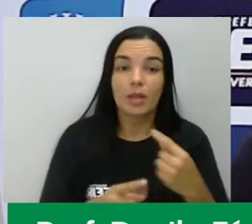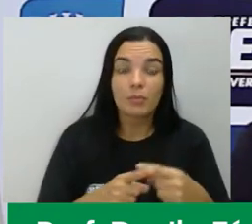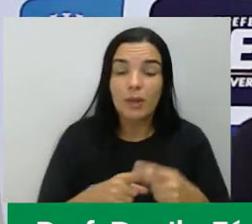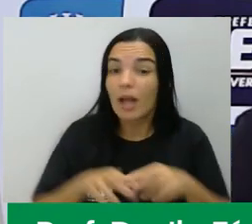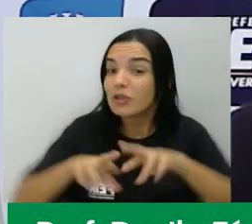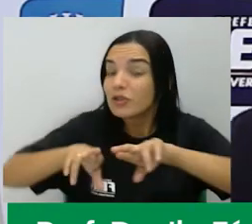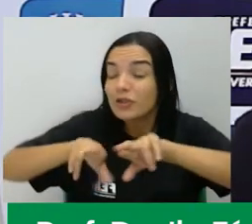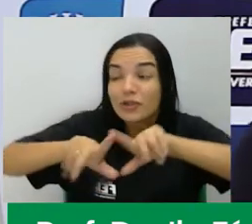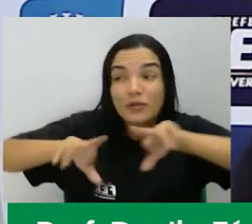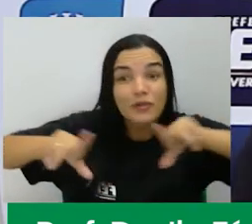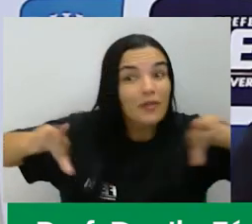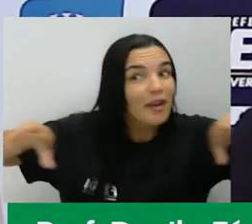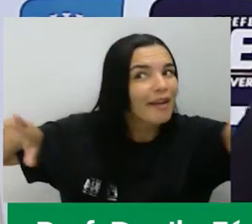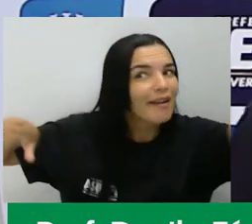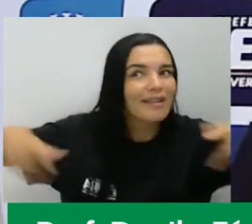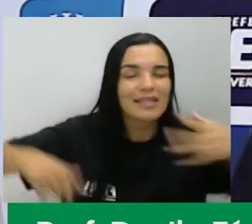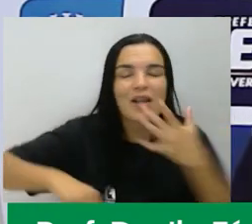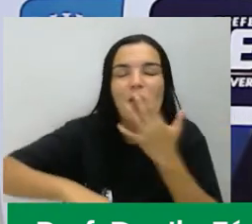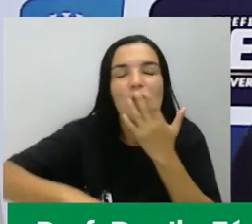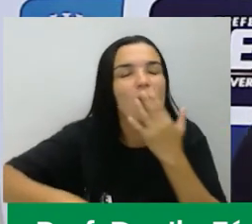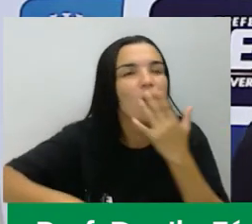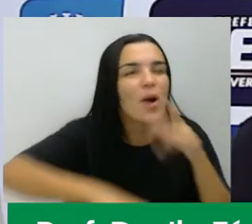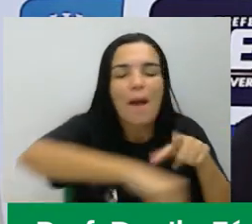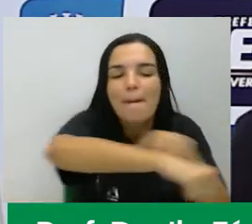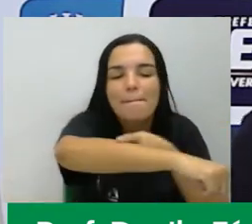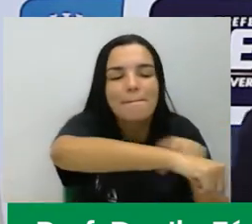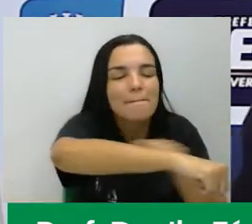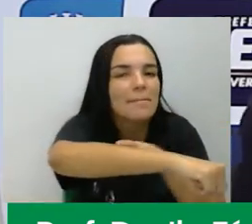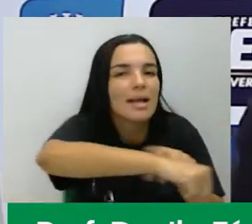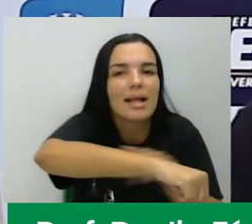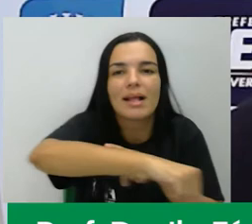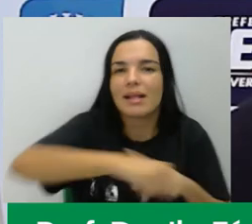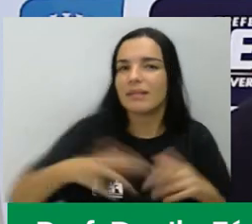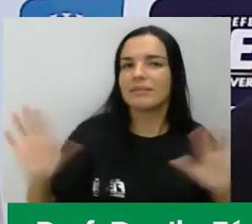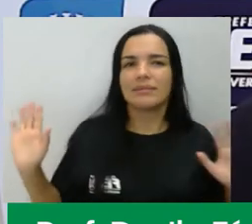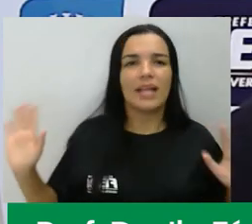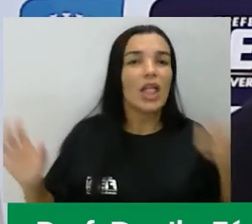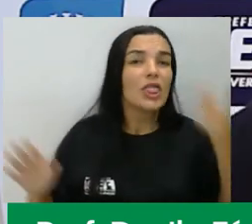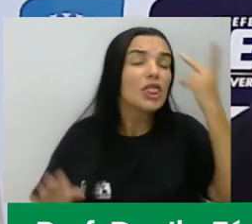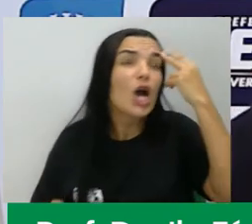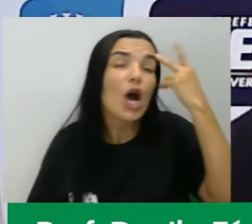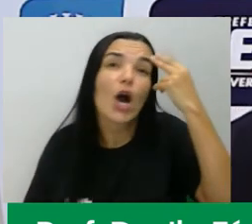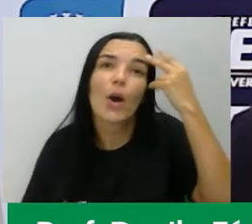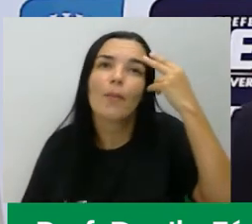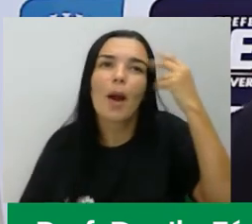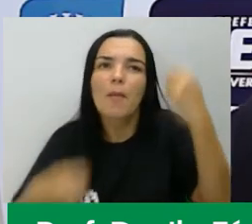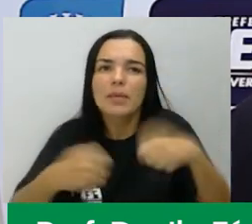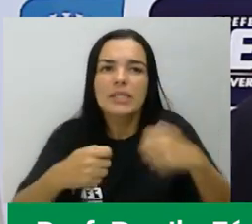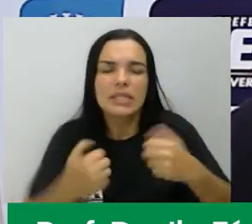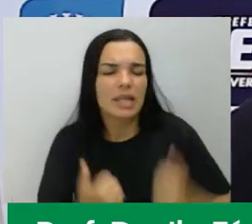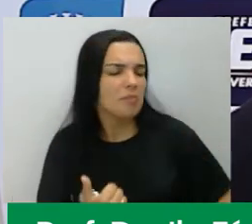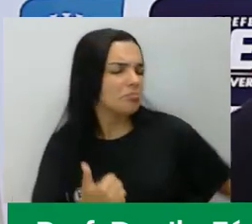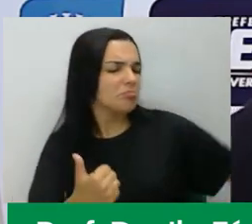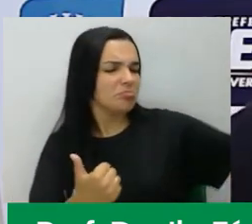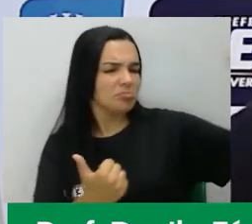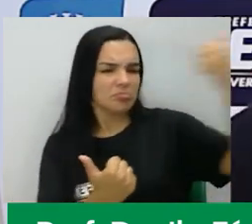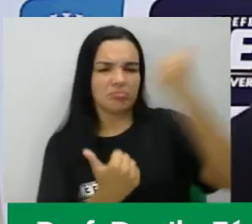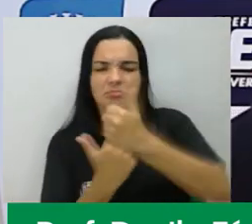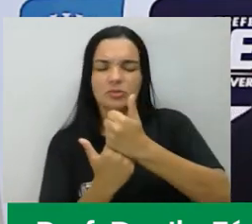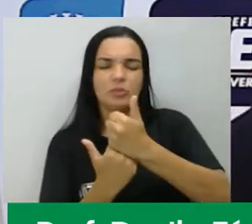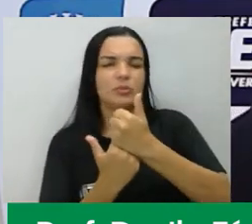cores, de pessoas das mais variadas cores ocupando lugares de prestígio, também é um direito que deve